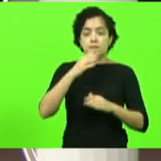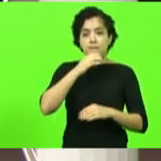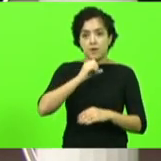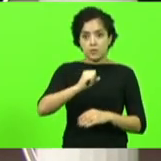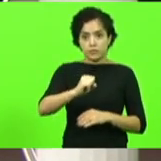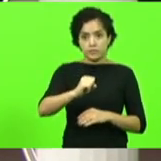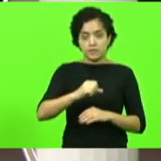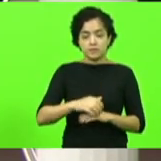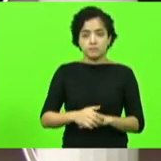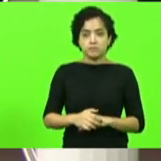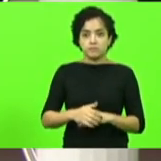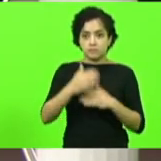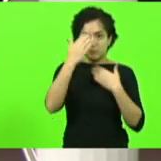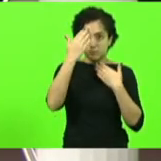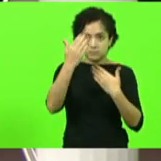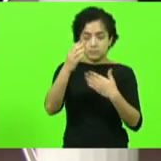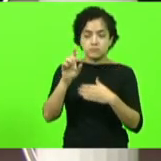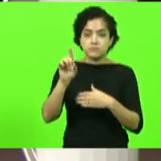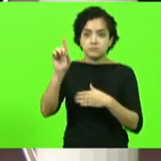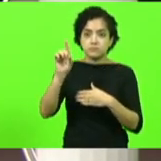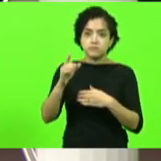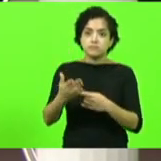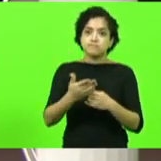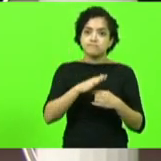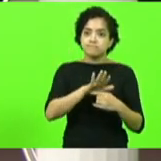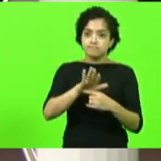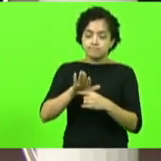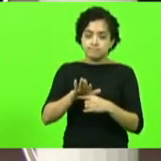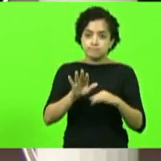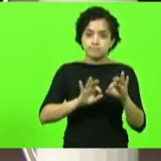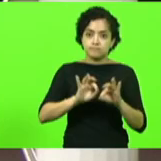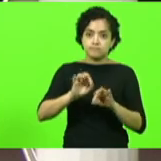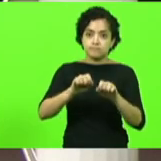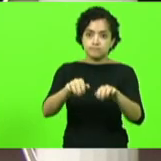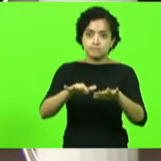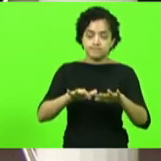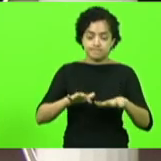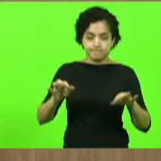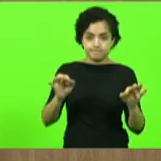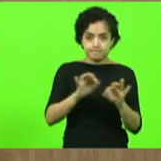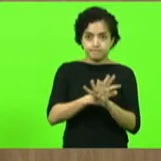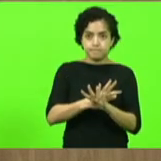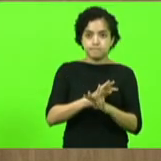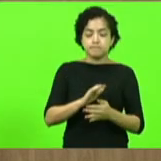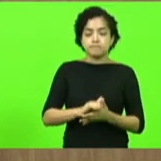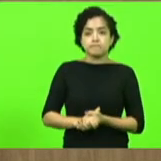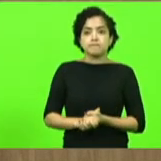agradecendo a Deus e a todos que ajudaram a fazer a sessão está encerrada a presente sessão a que ajudaram